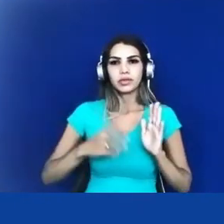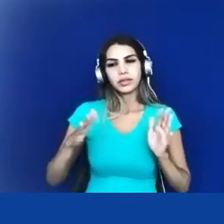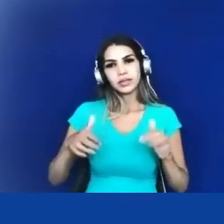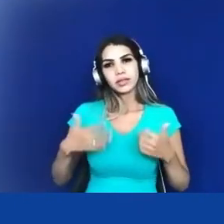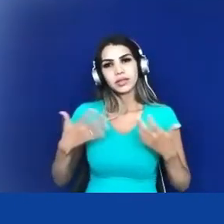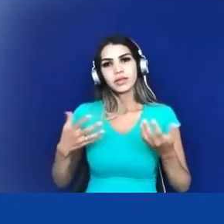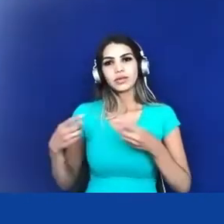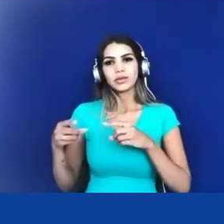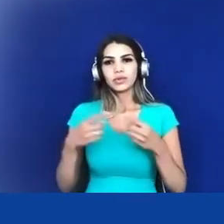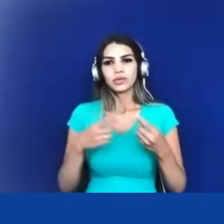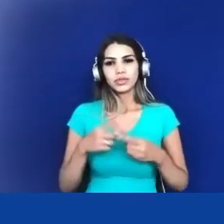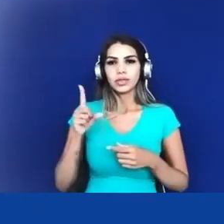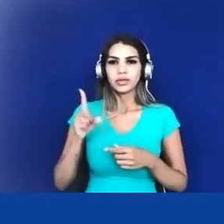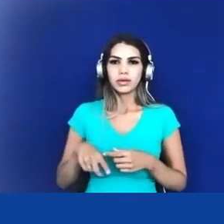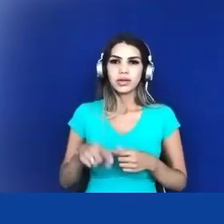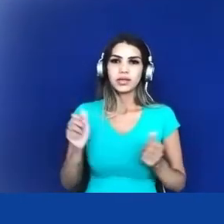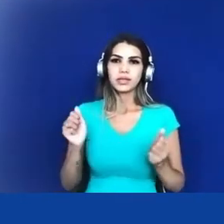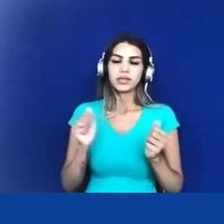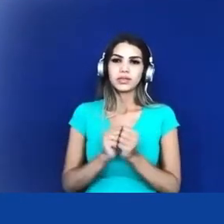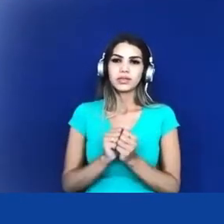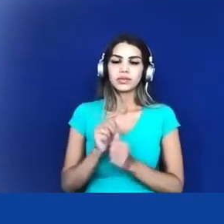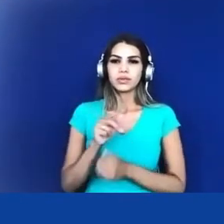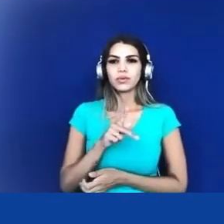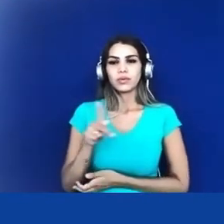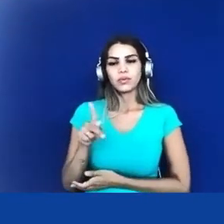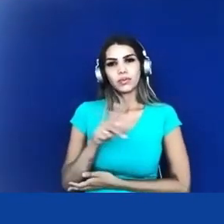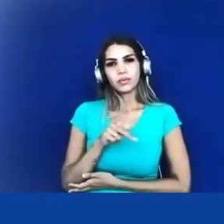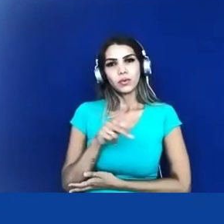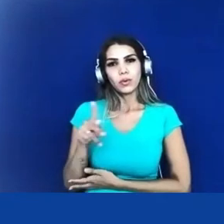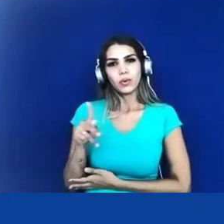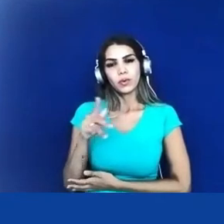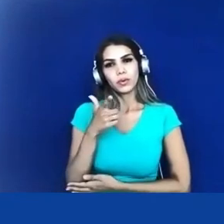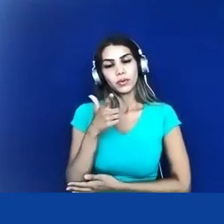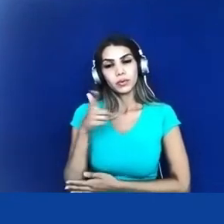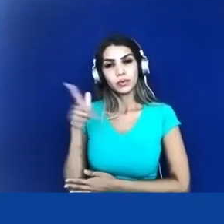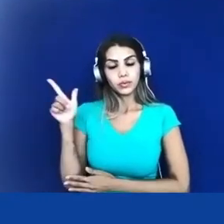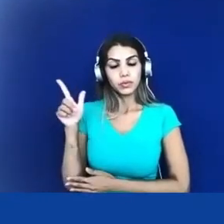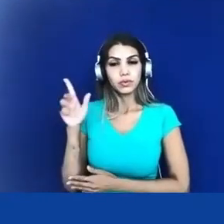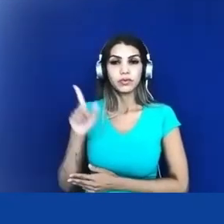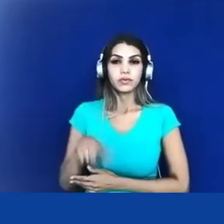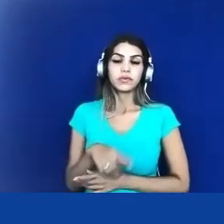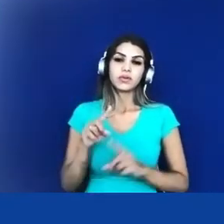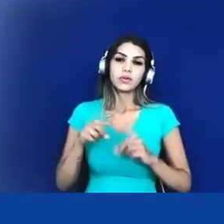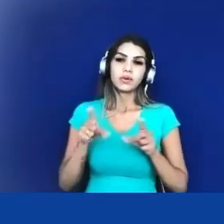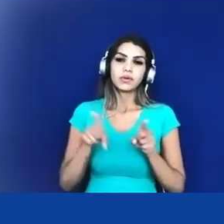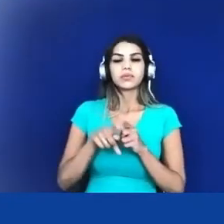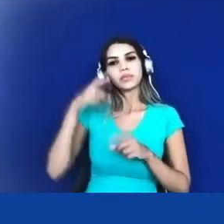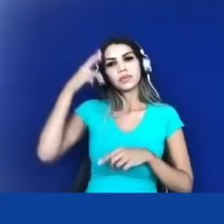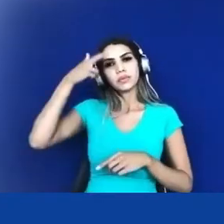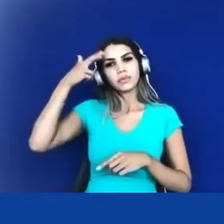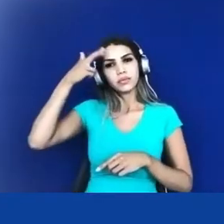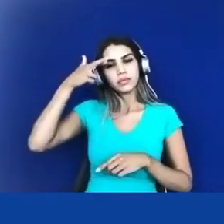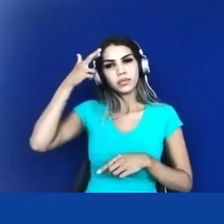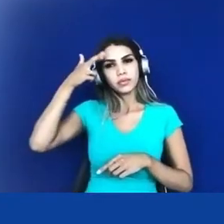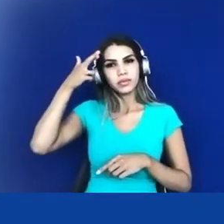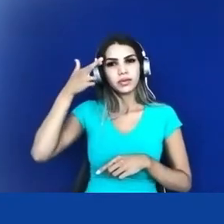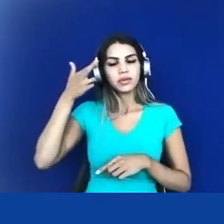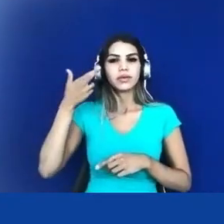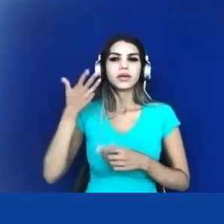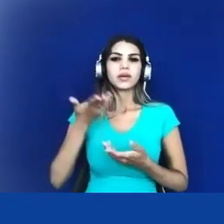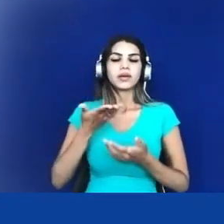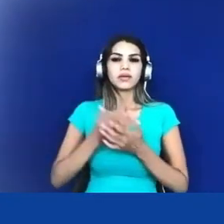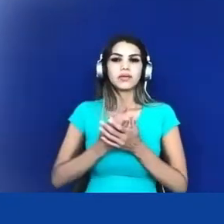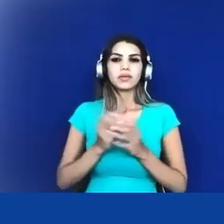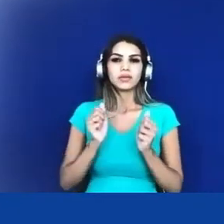Stephen Bainese né de maneira mais aproximada mas também uma reflexão intensa né desse diálogo com antropólogos